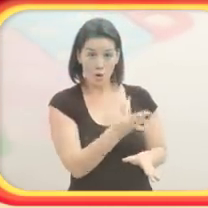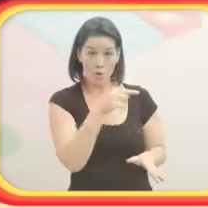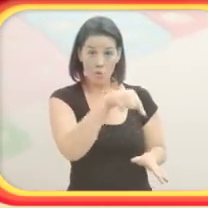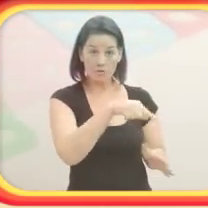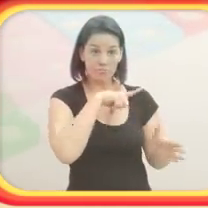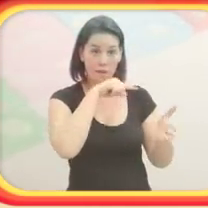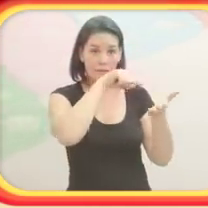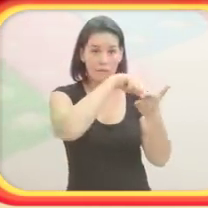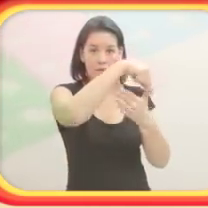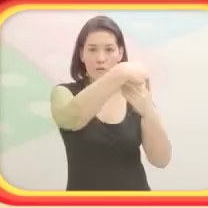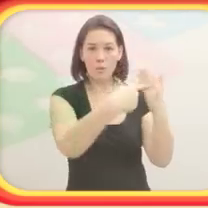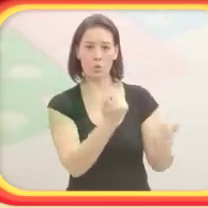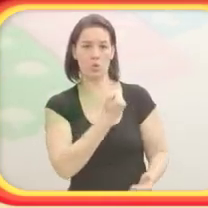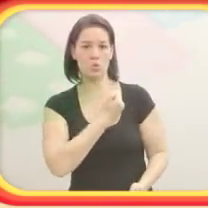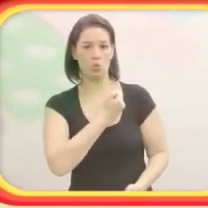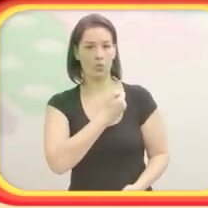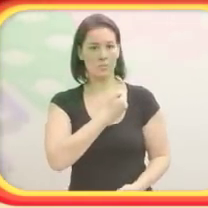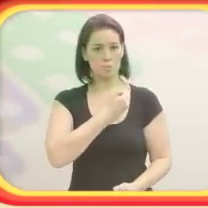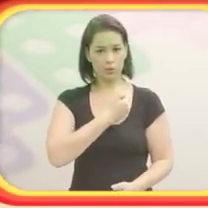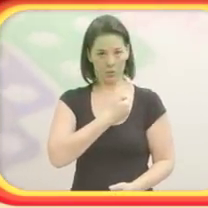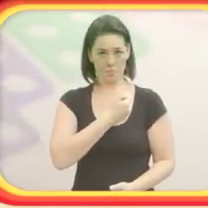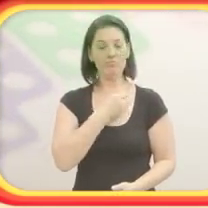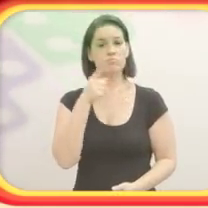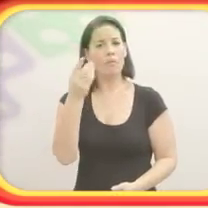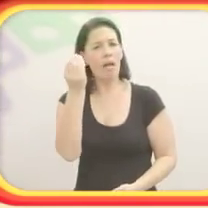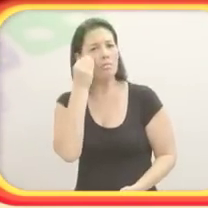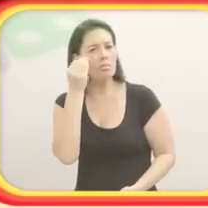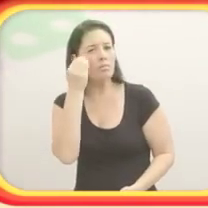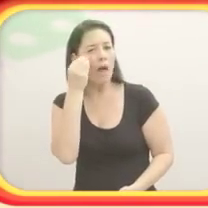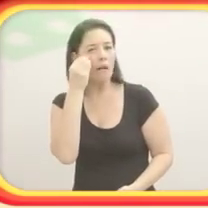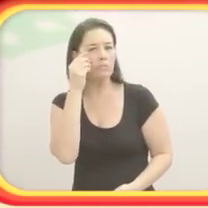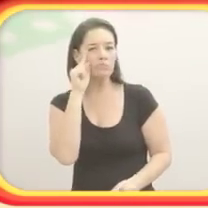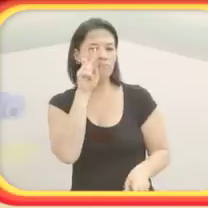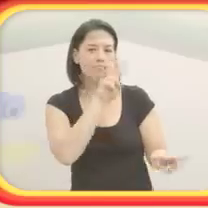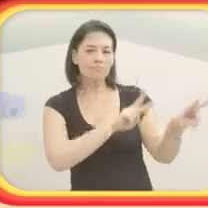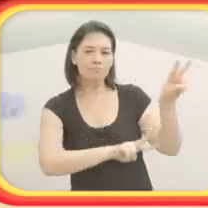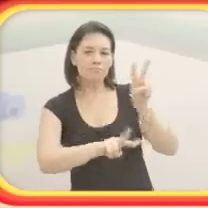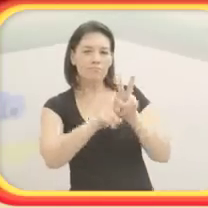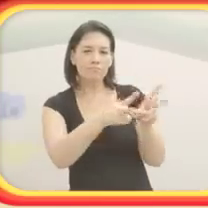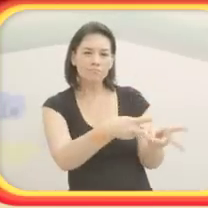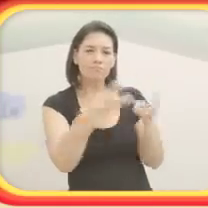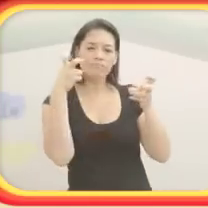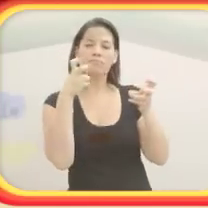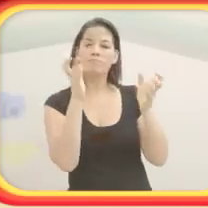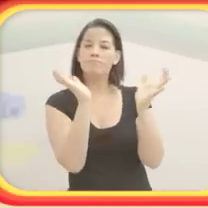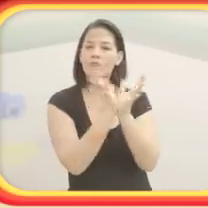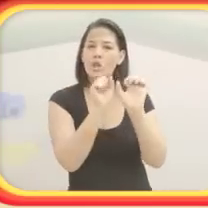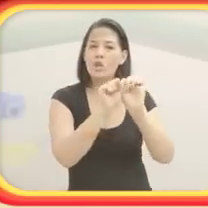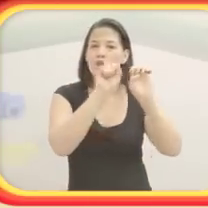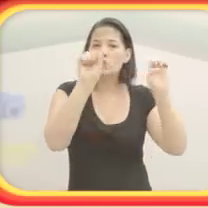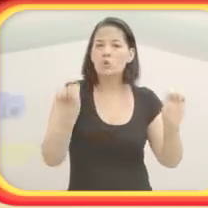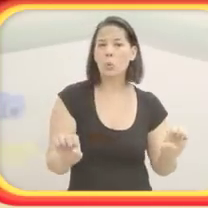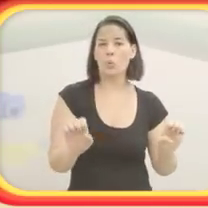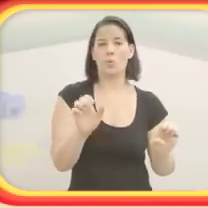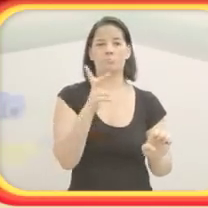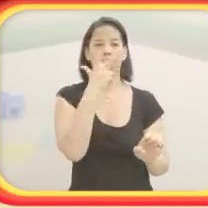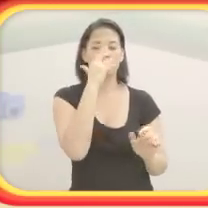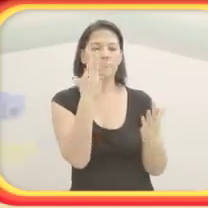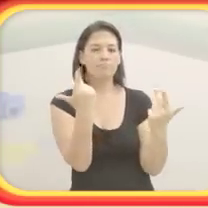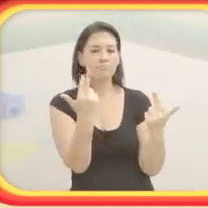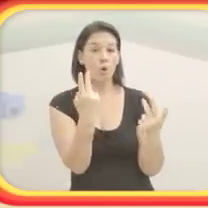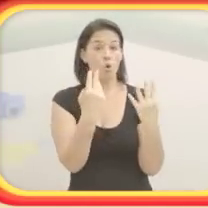quantidade nesta área que a quantidade de furos do Numicon. Eles tentavam, no olhômetro,